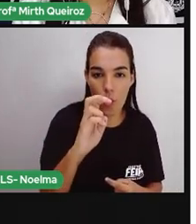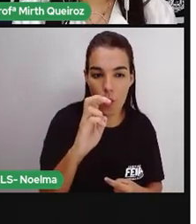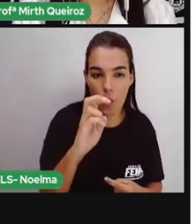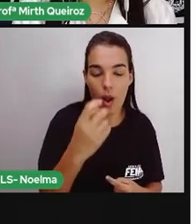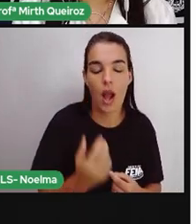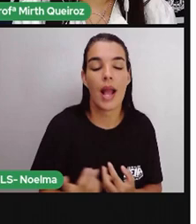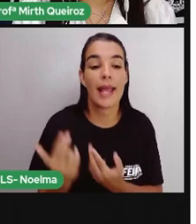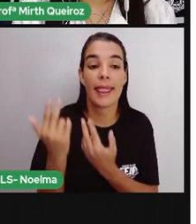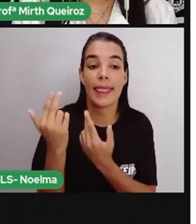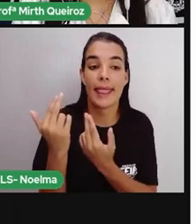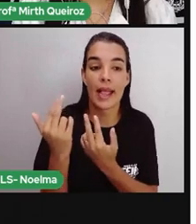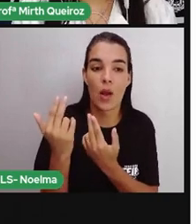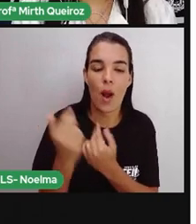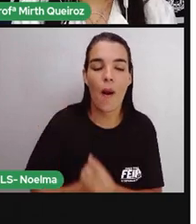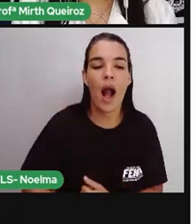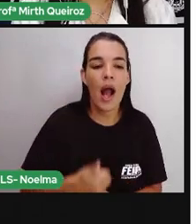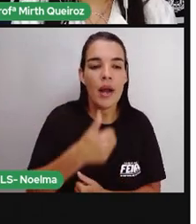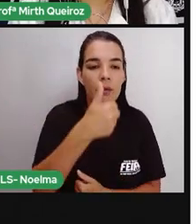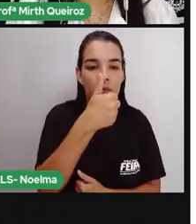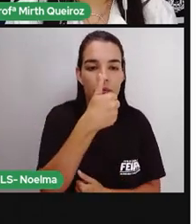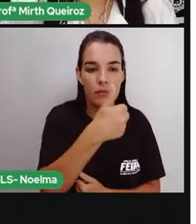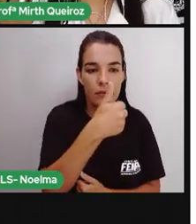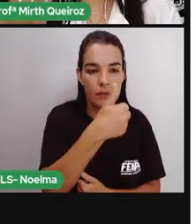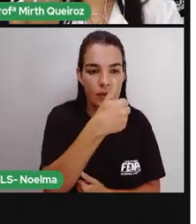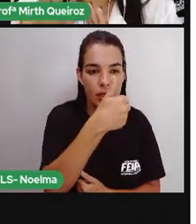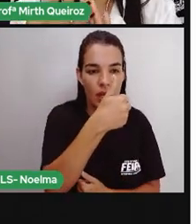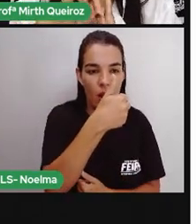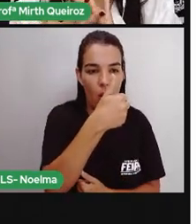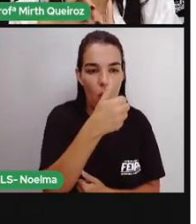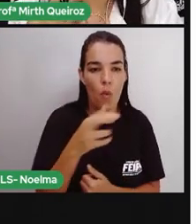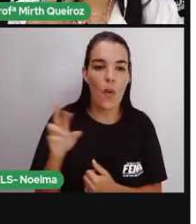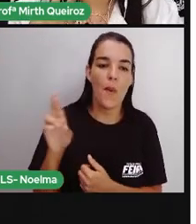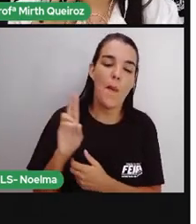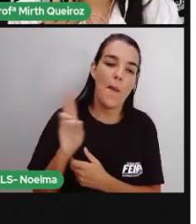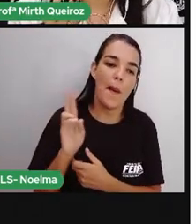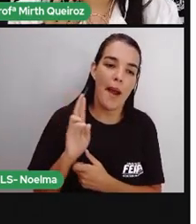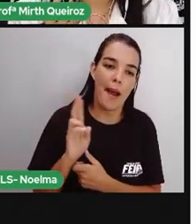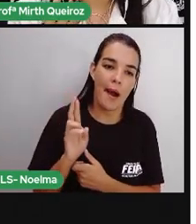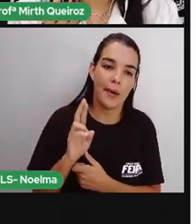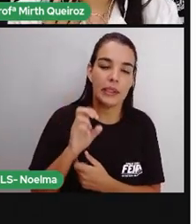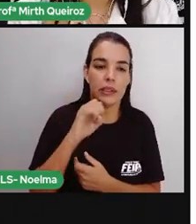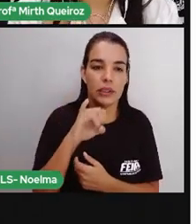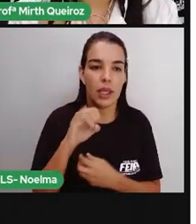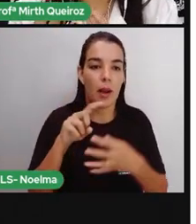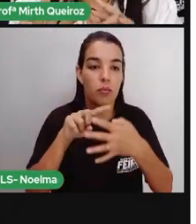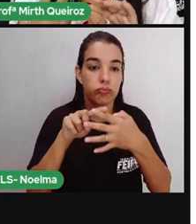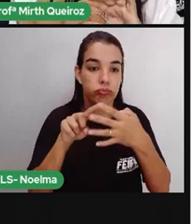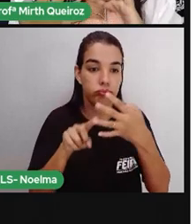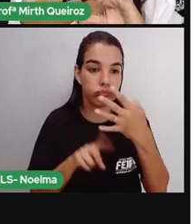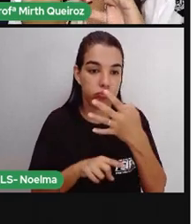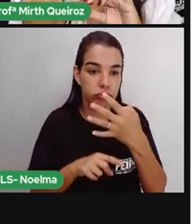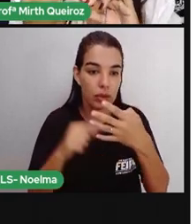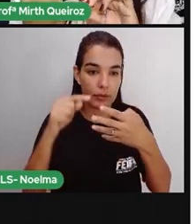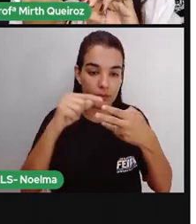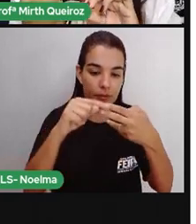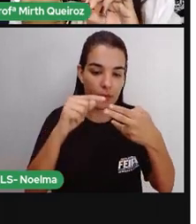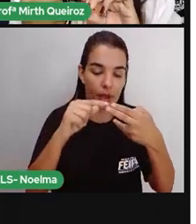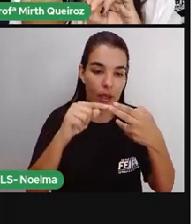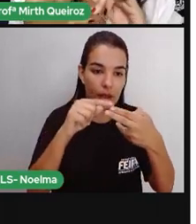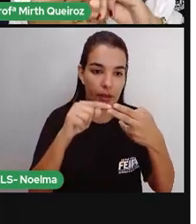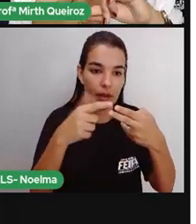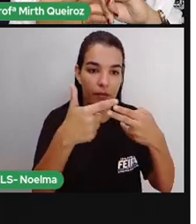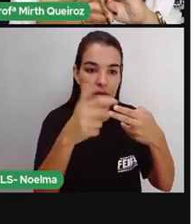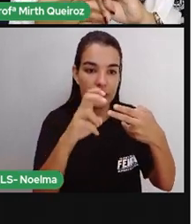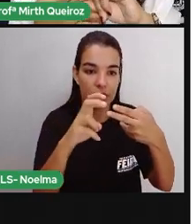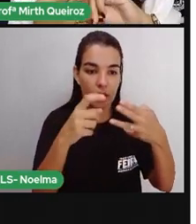,25. Então, se a gente pegar 4 moedas de 25 centavos, Vai dar quanto? 25 mais 25,